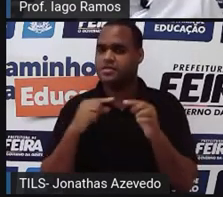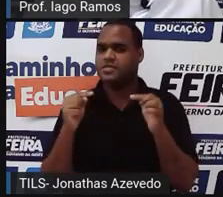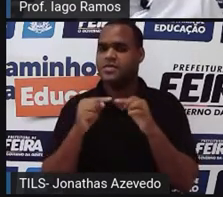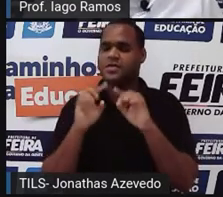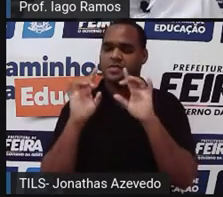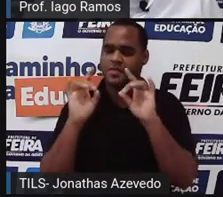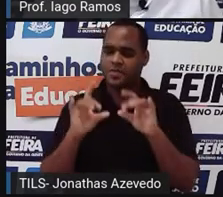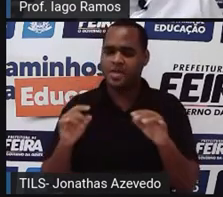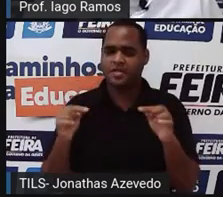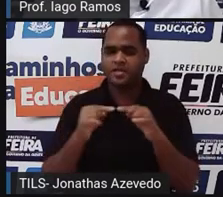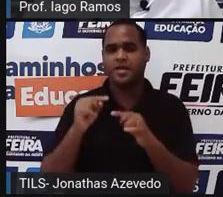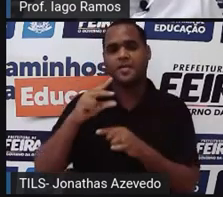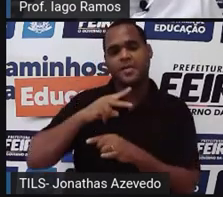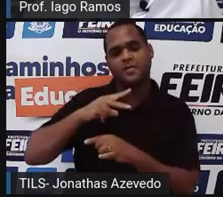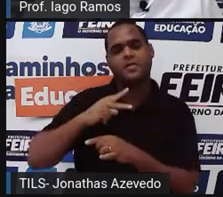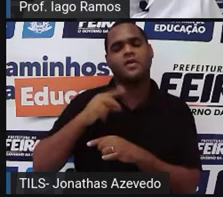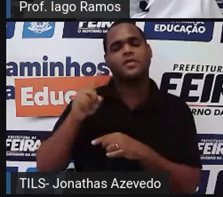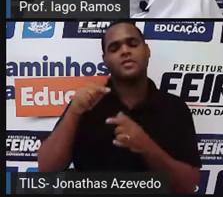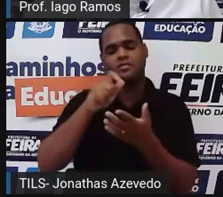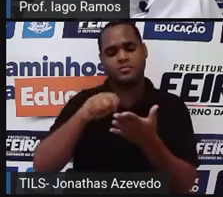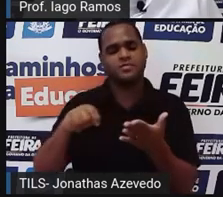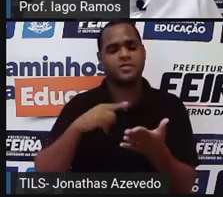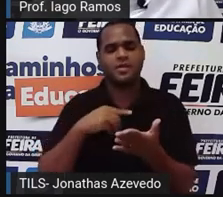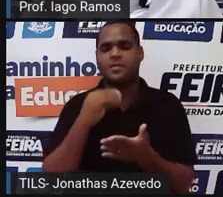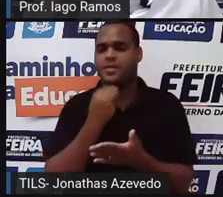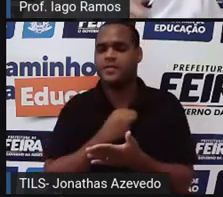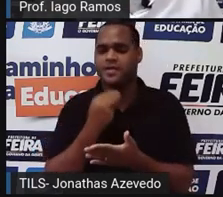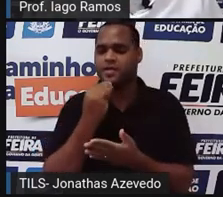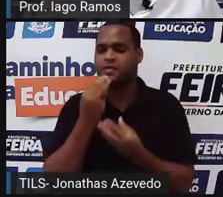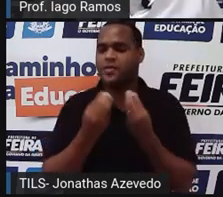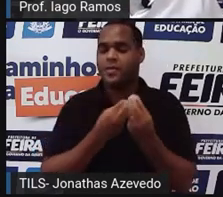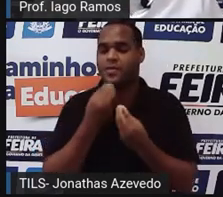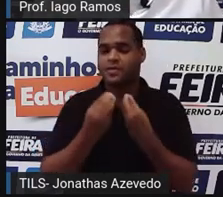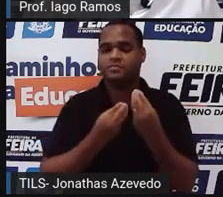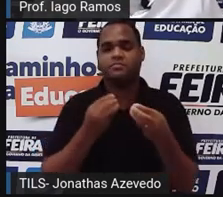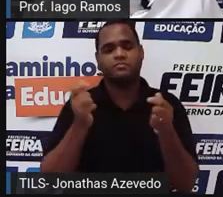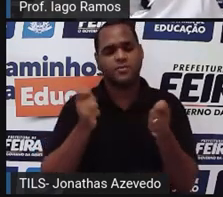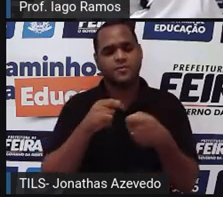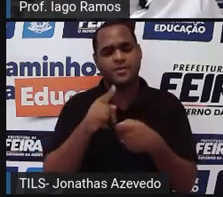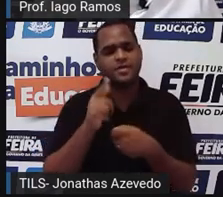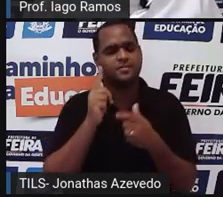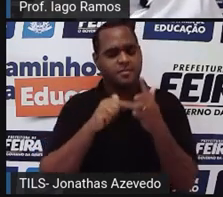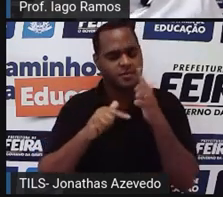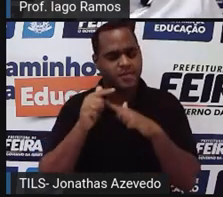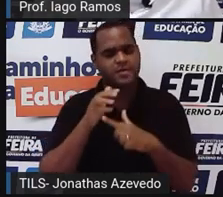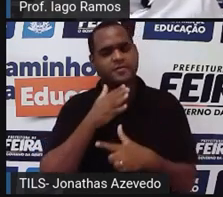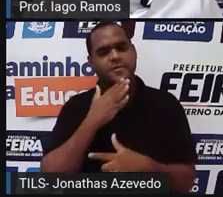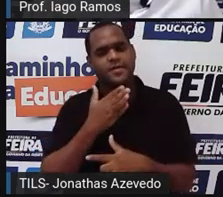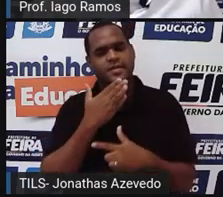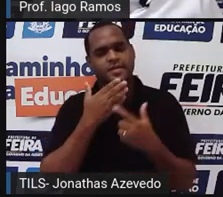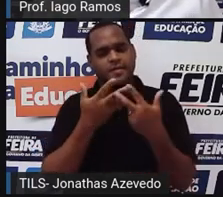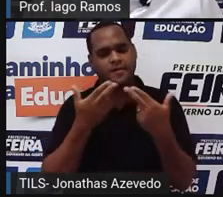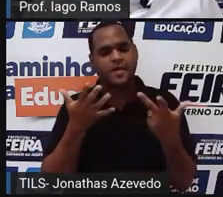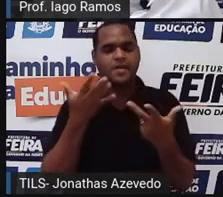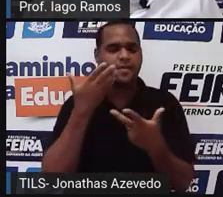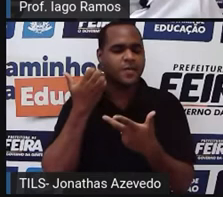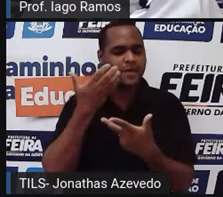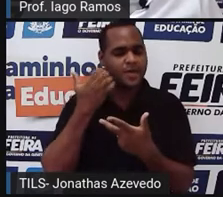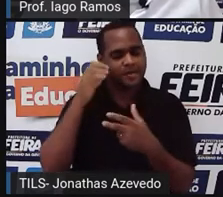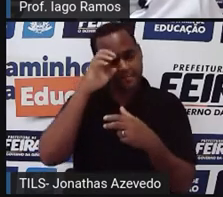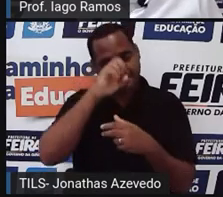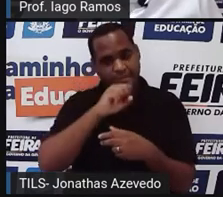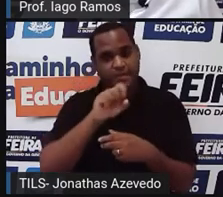uma forma particular de a gente escrever esse aproveitamento e é uma forma que você já deve conhecer por ser um